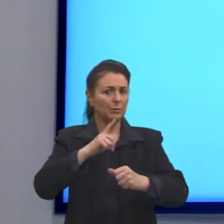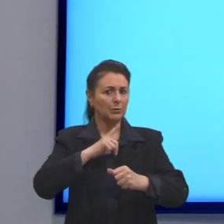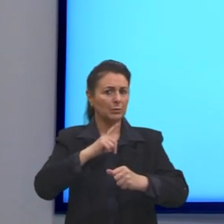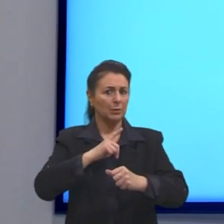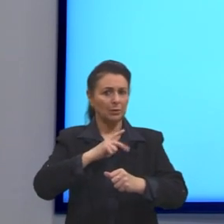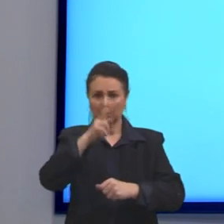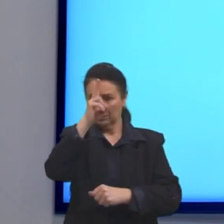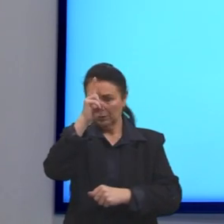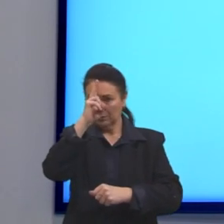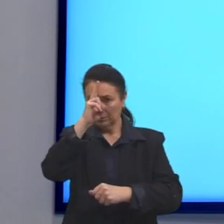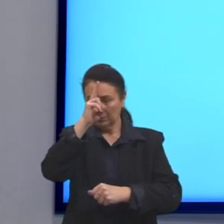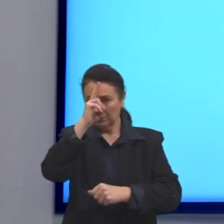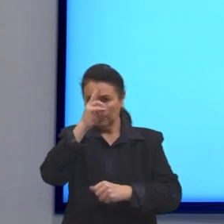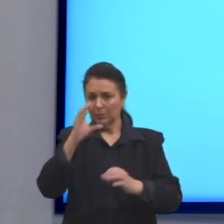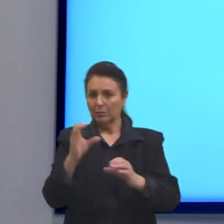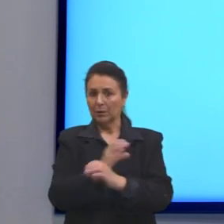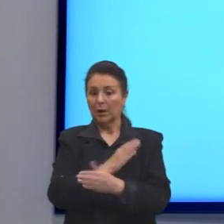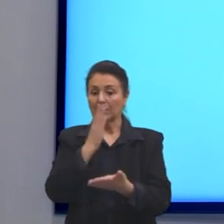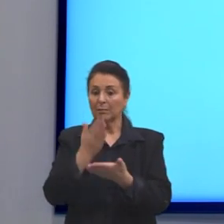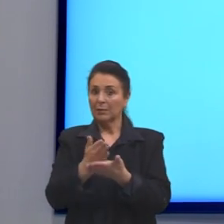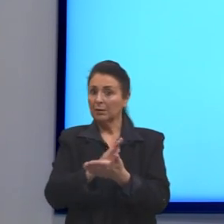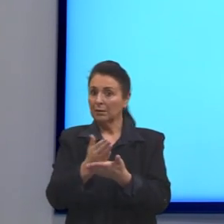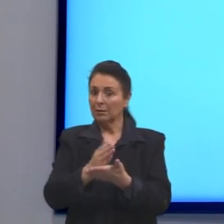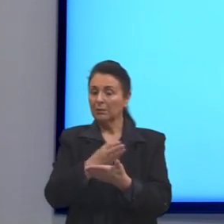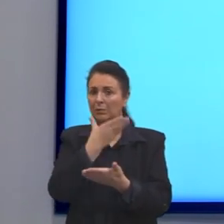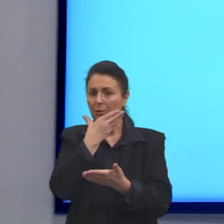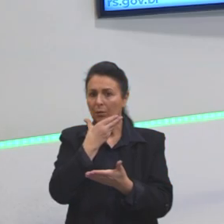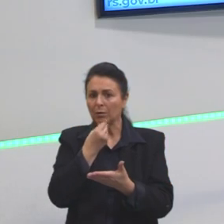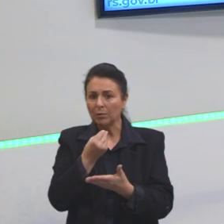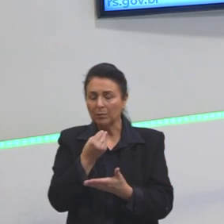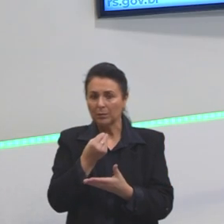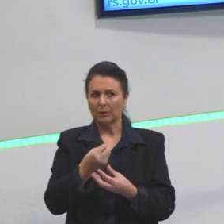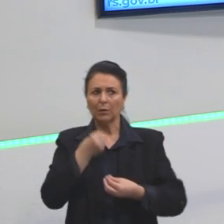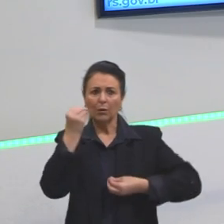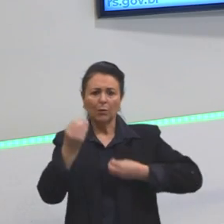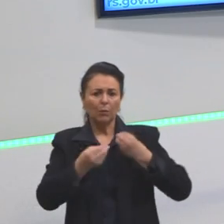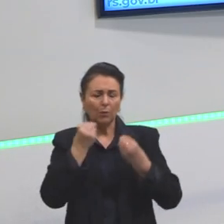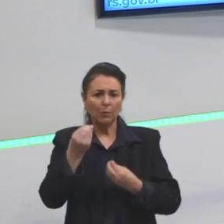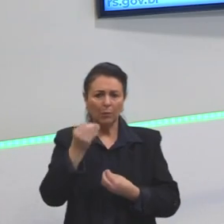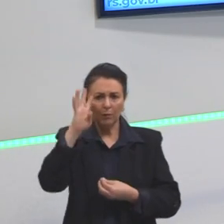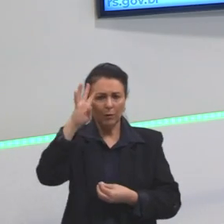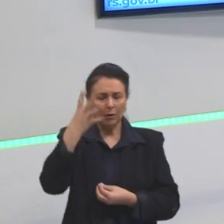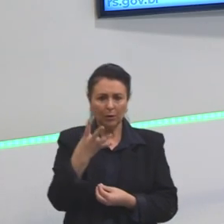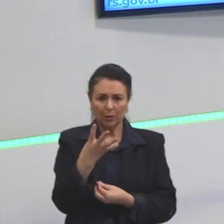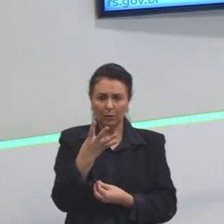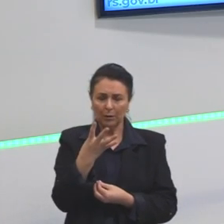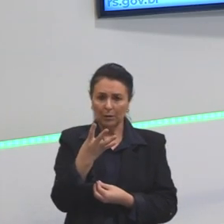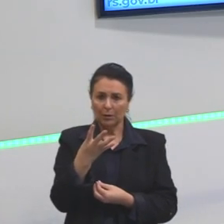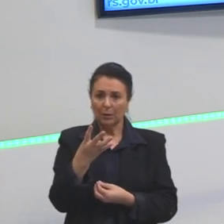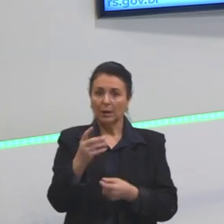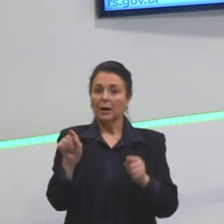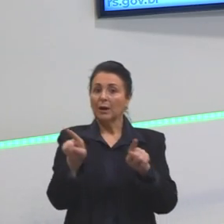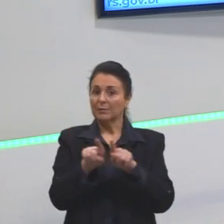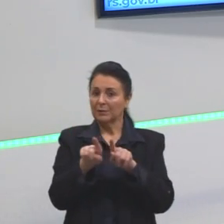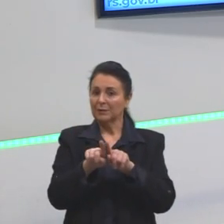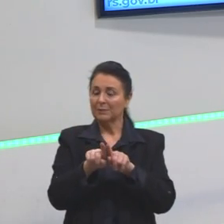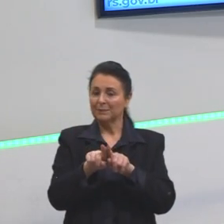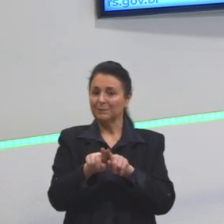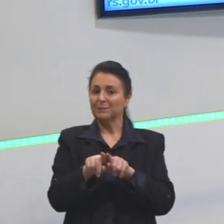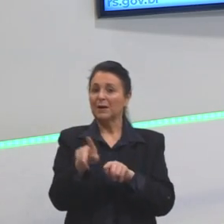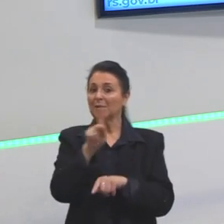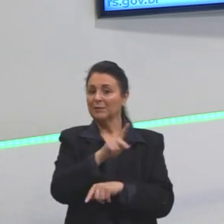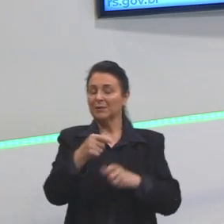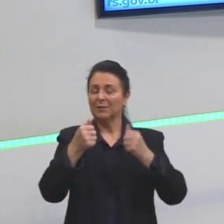médio completo, metade são homens. Como é que eu vou resolver essa questão? Vou trazer para vocês, então, uma forma de resolver ela.